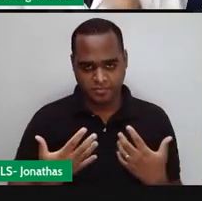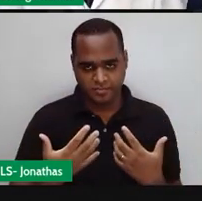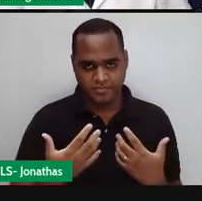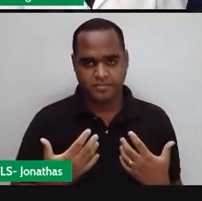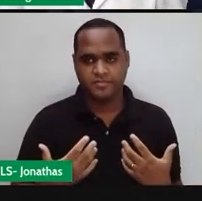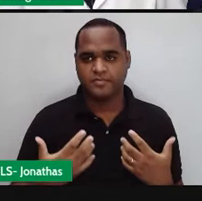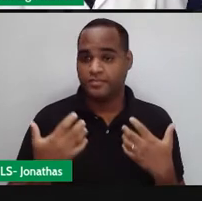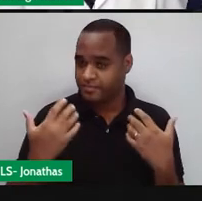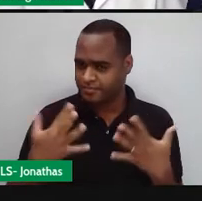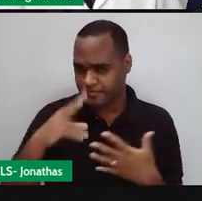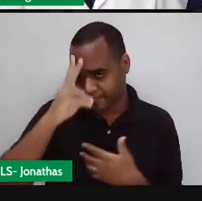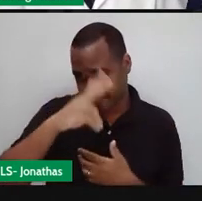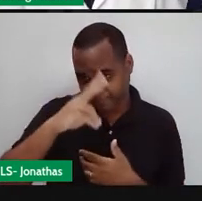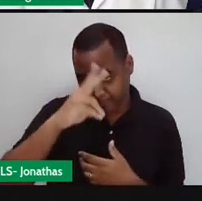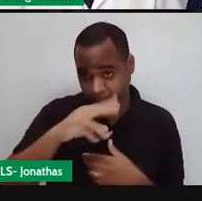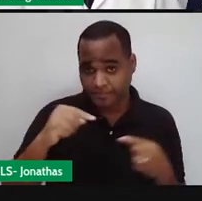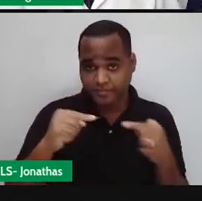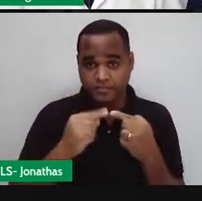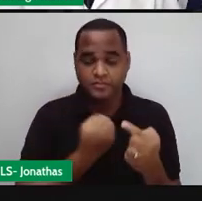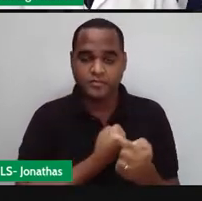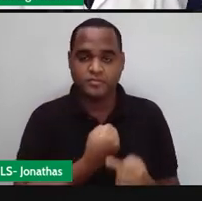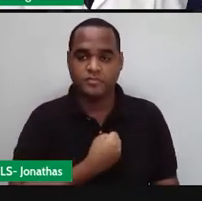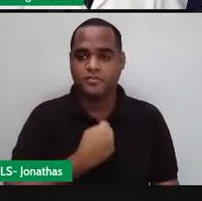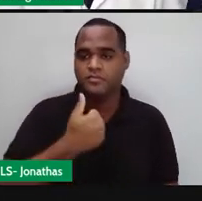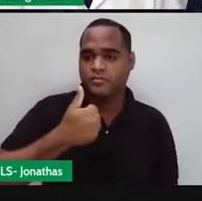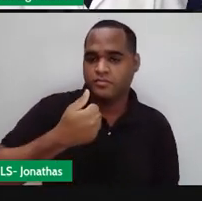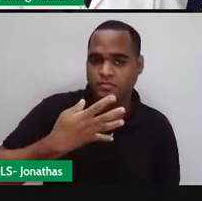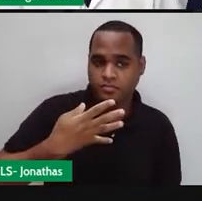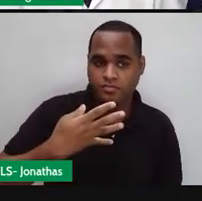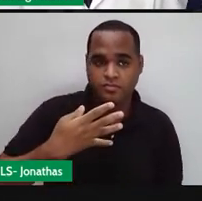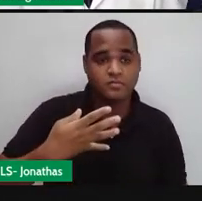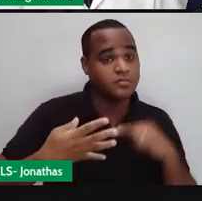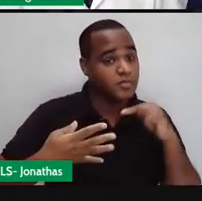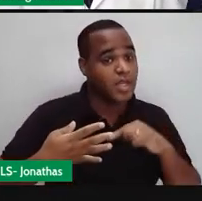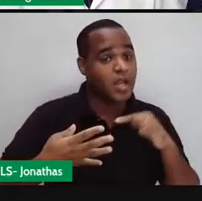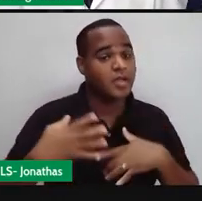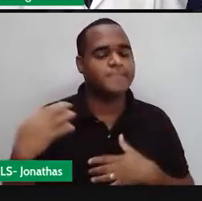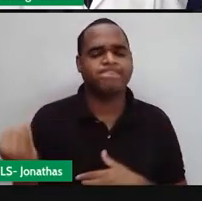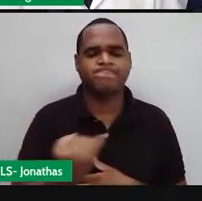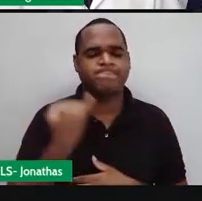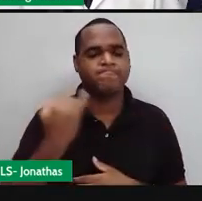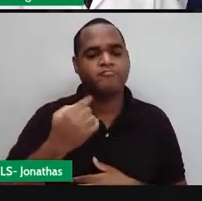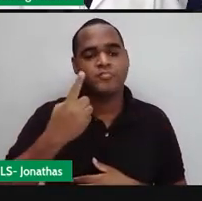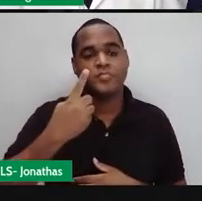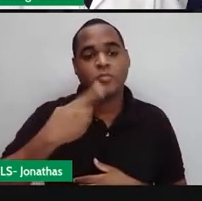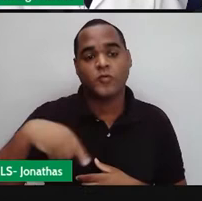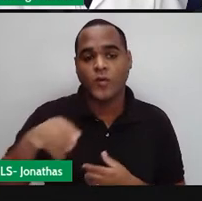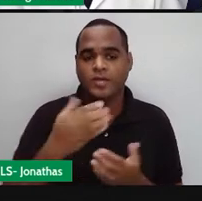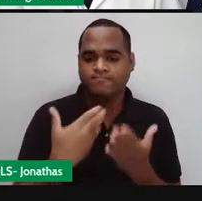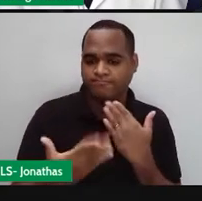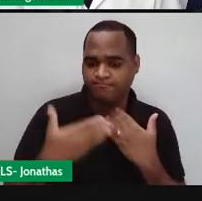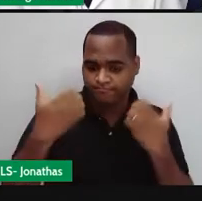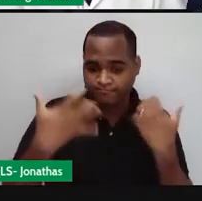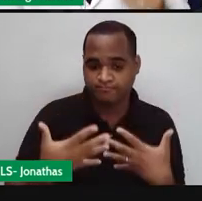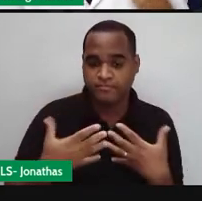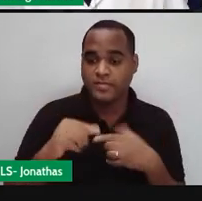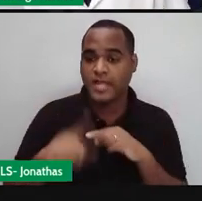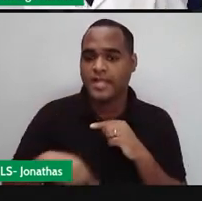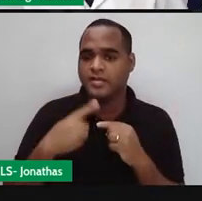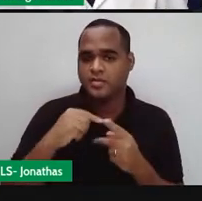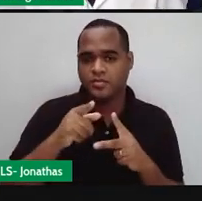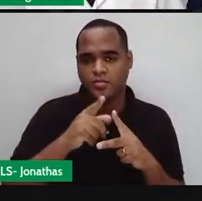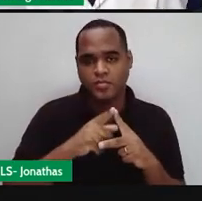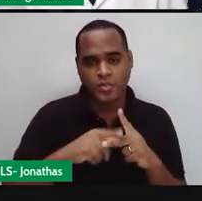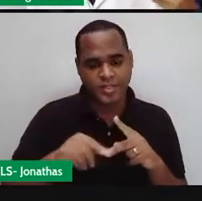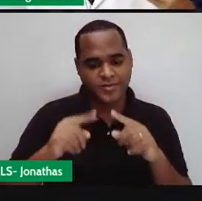Lembra dessa aula? Essa foi a aula de número 14. E foi quando a gente começou a falar dos polígonos. Você não